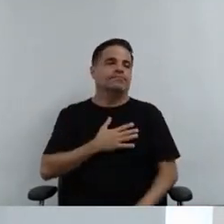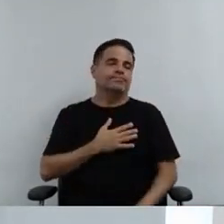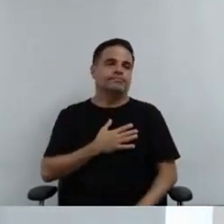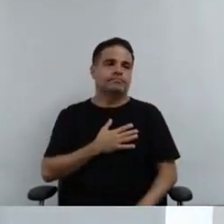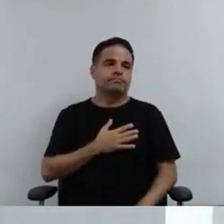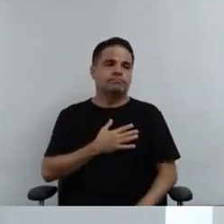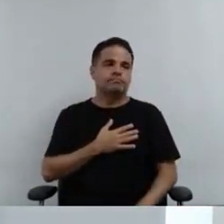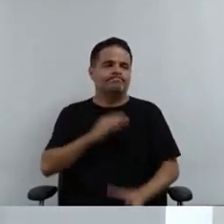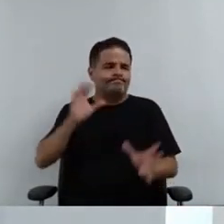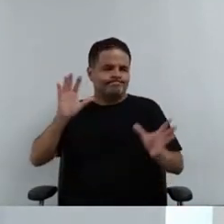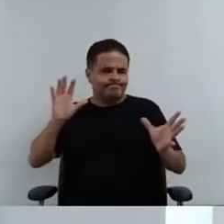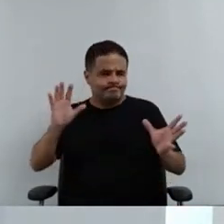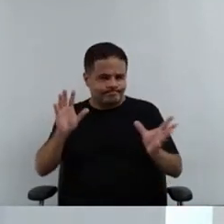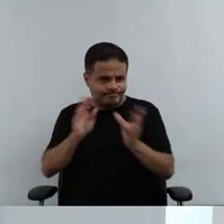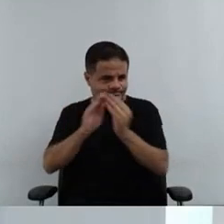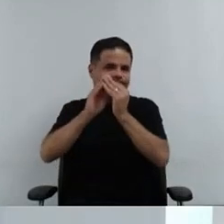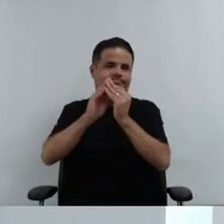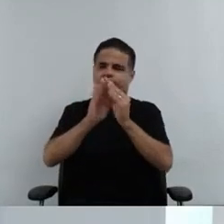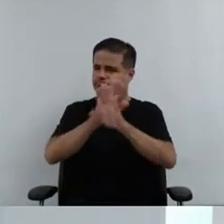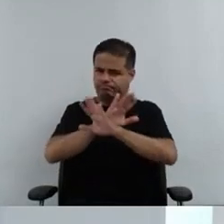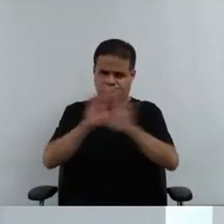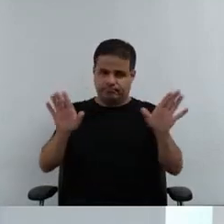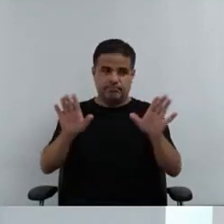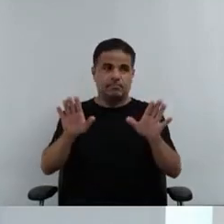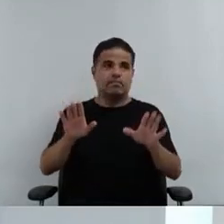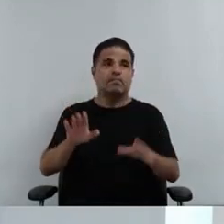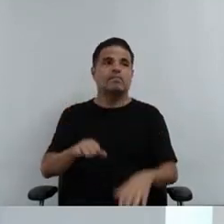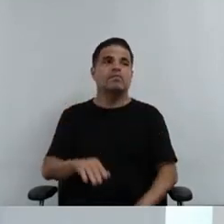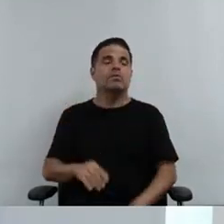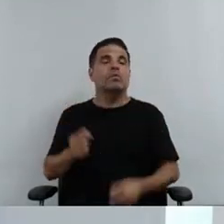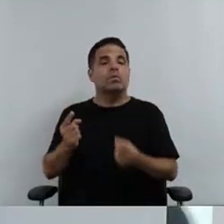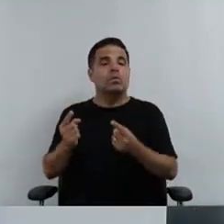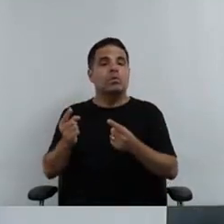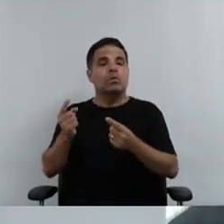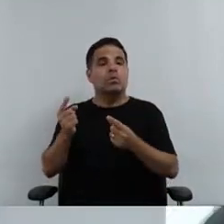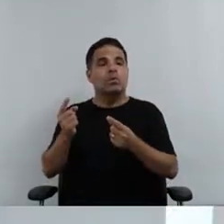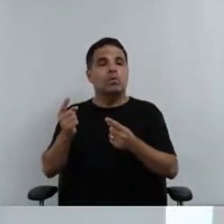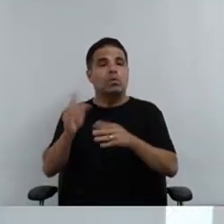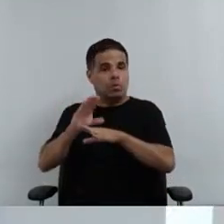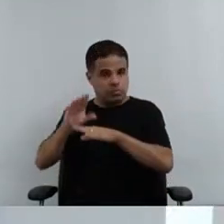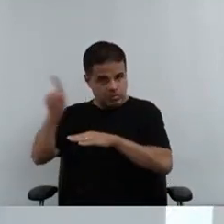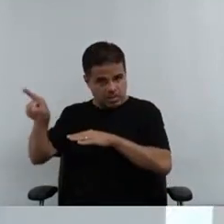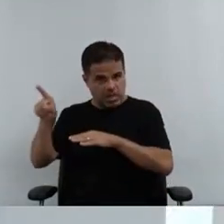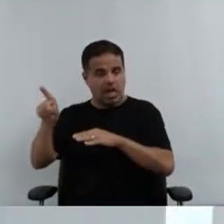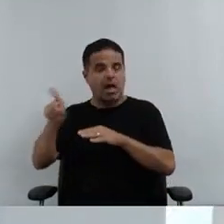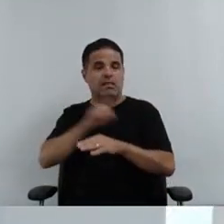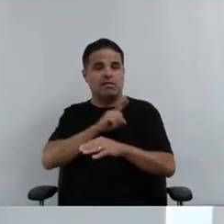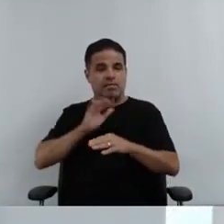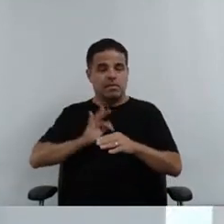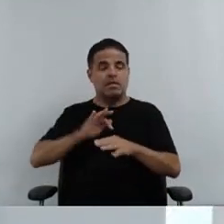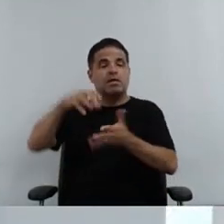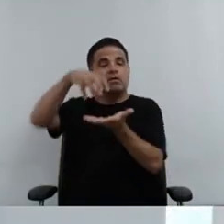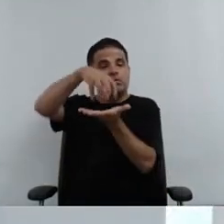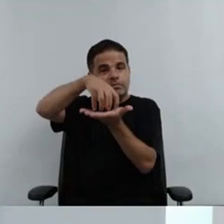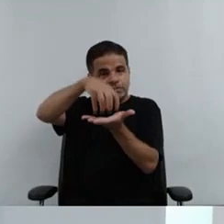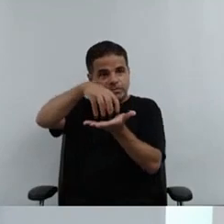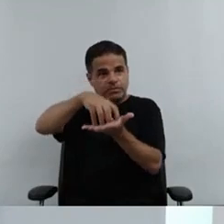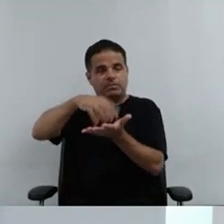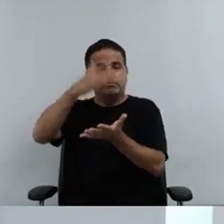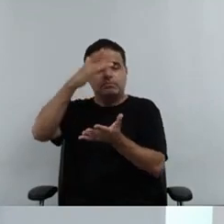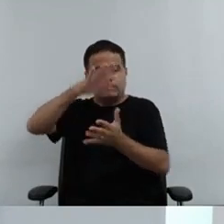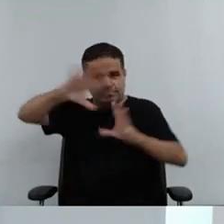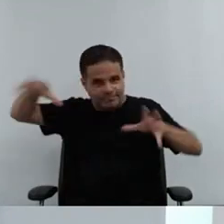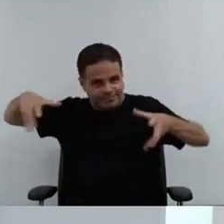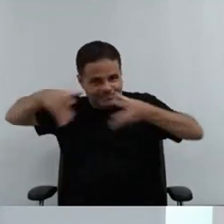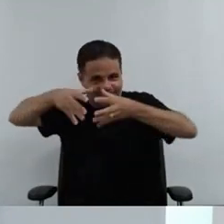uma síntese só do nosso curso de defensores populares que foi realizado no núcleo de população de